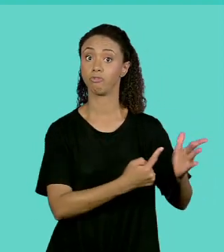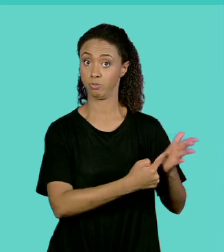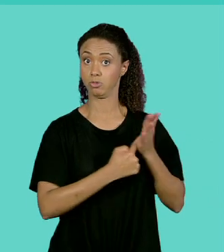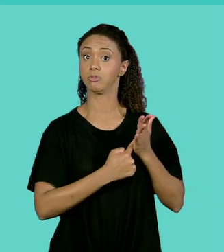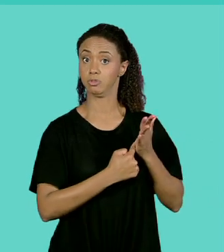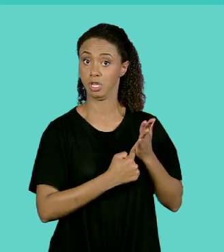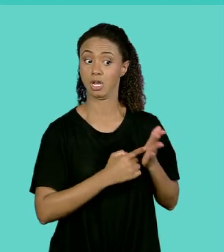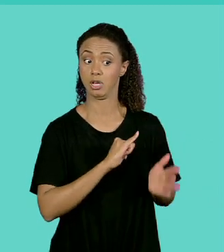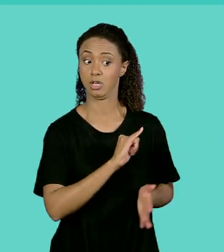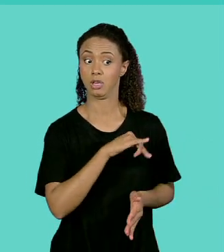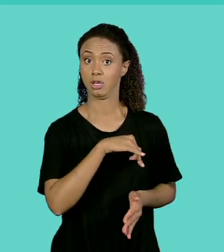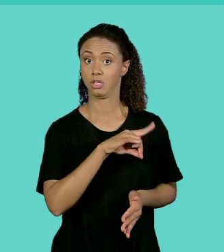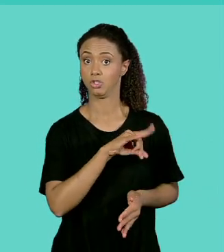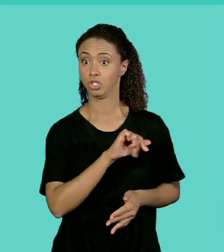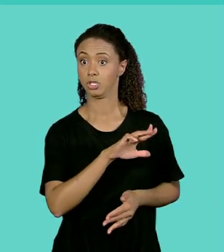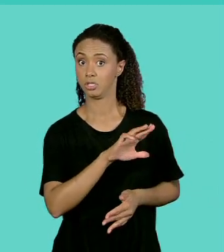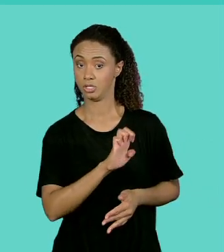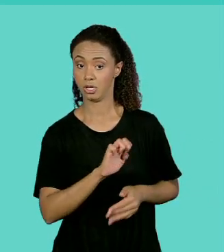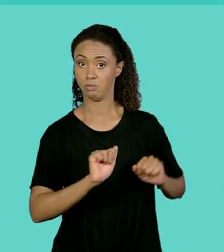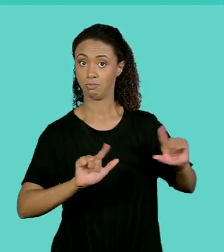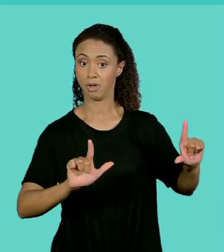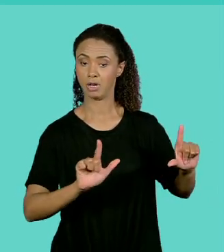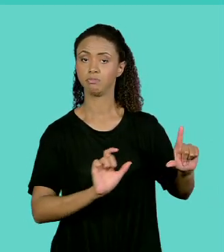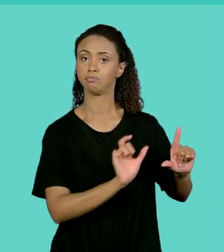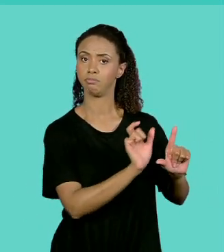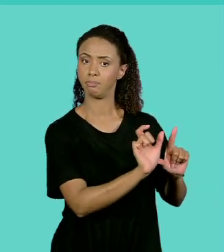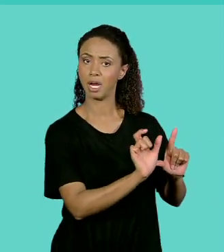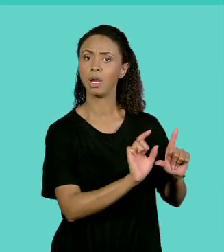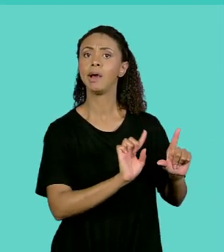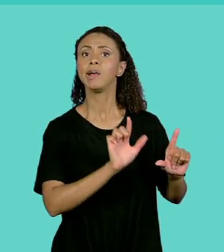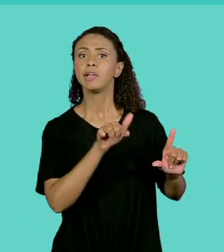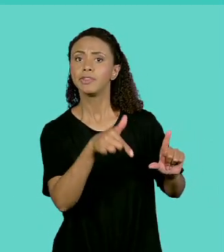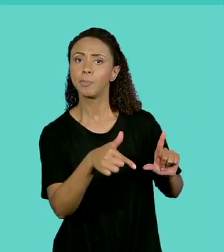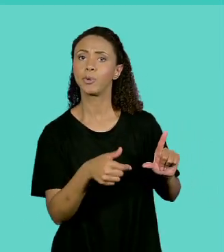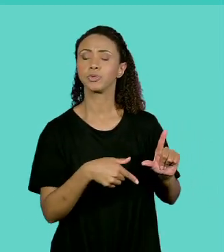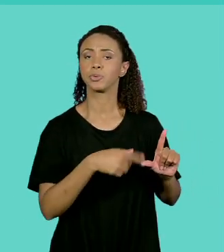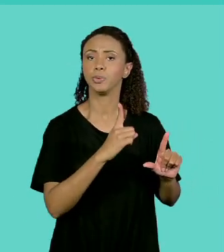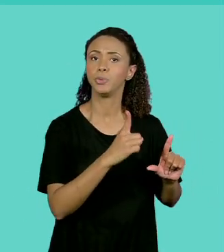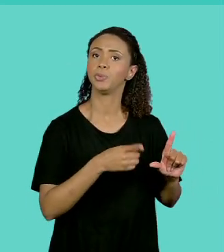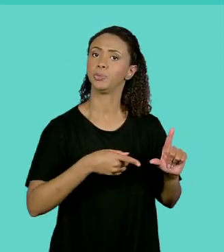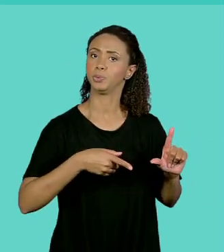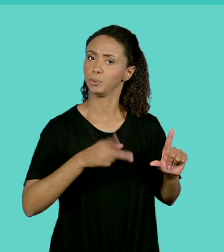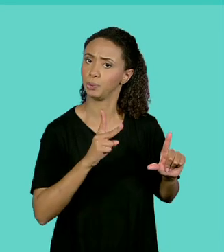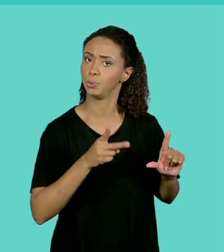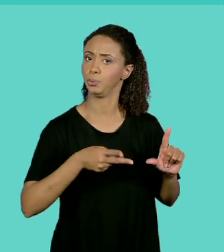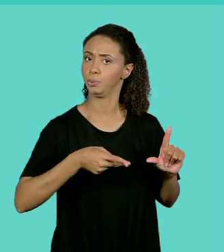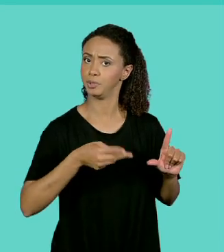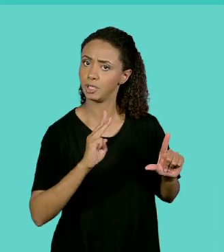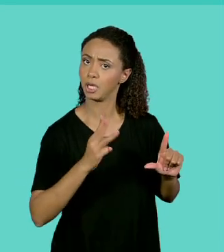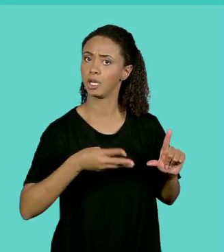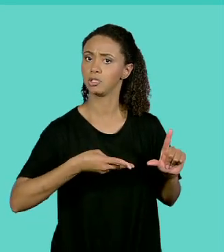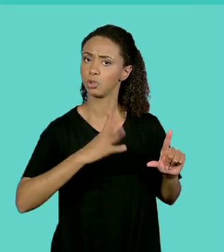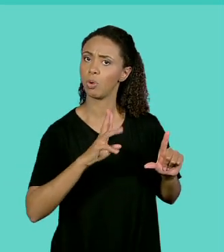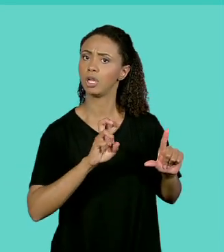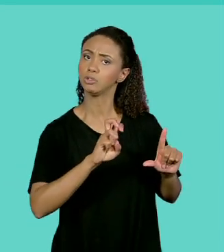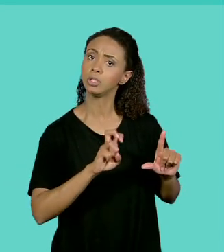número do I, que vai começar com 1, depois 2, depois 3. Apenas para o usuário saber qual é o vagão que nós vamos